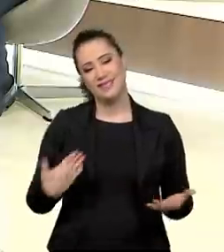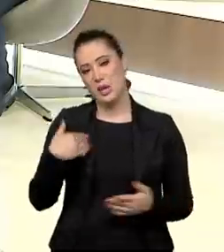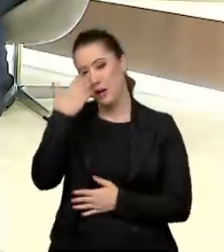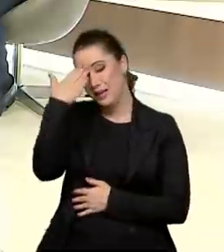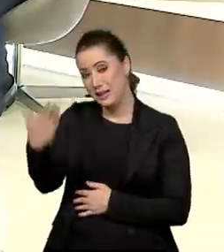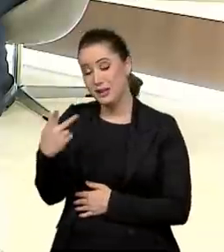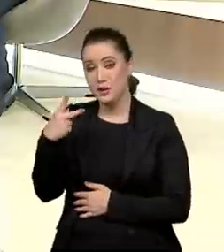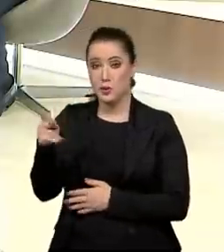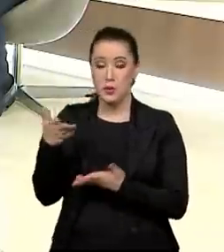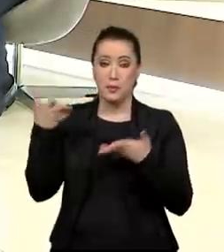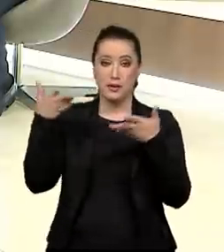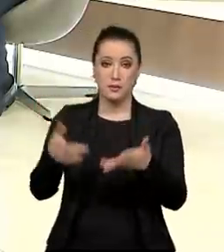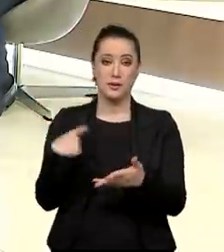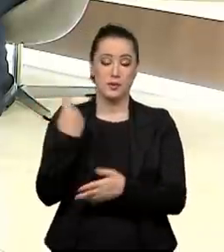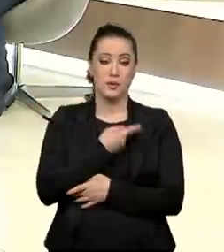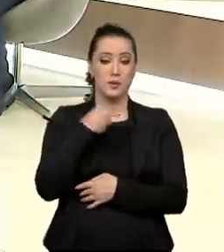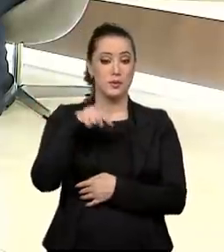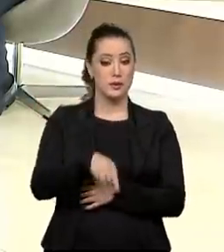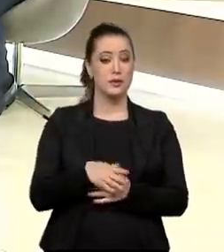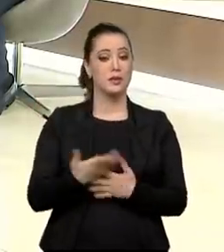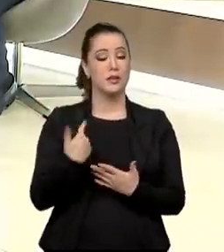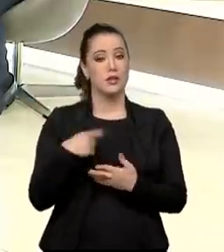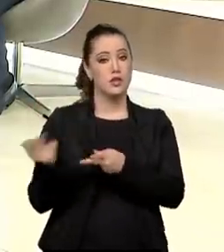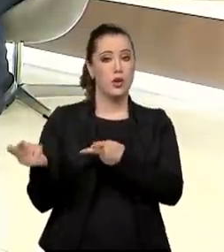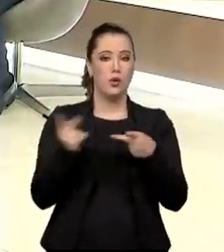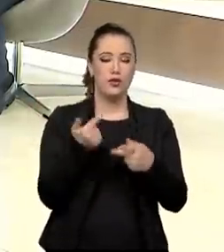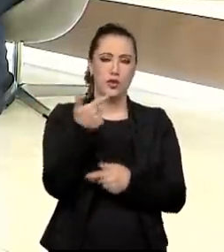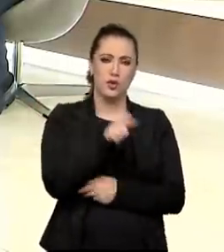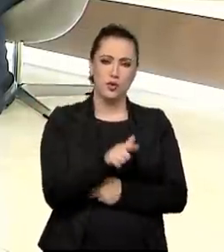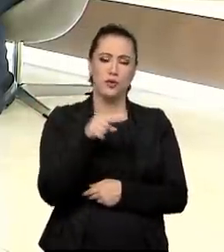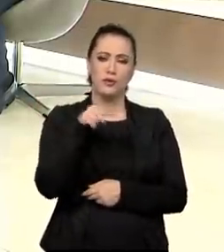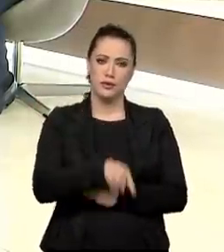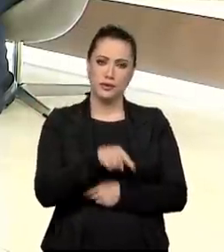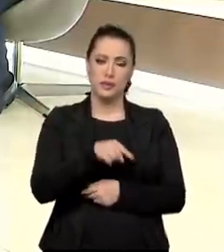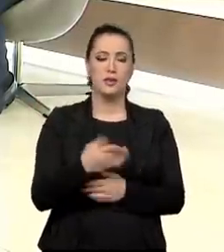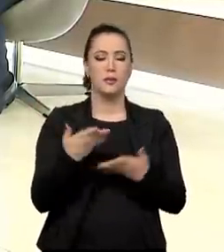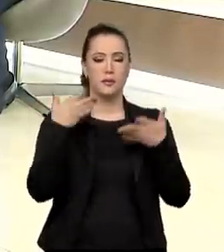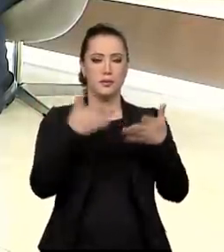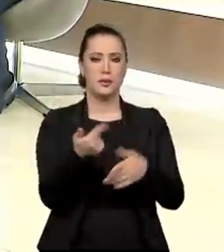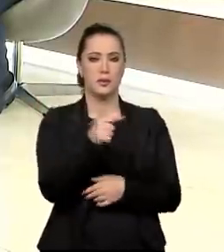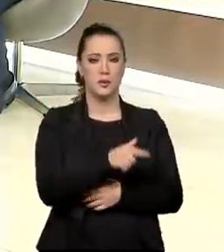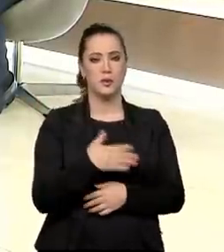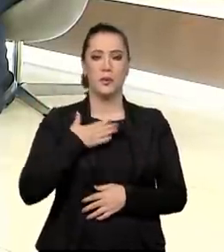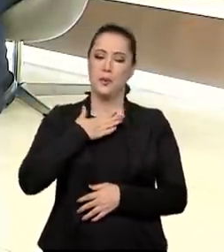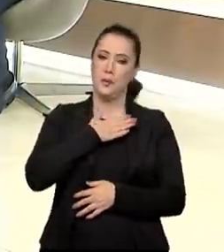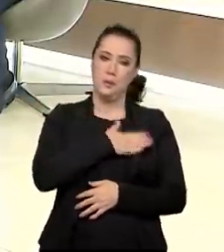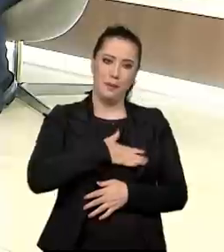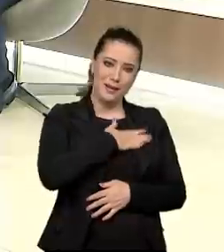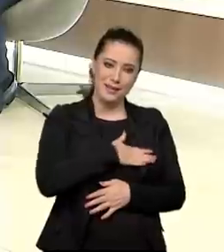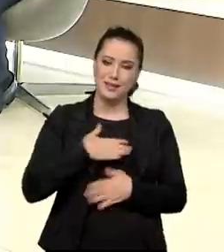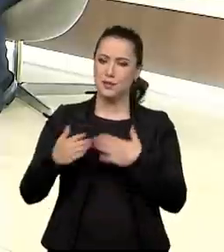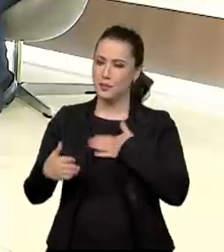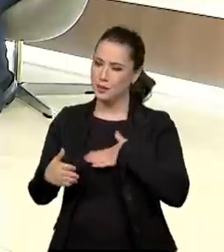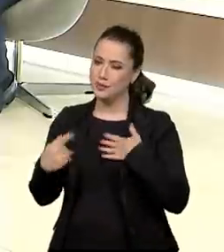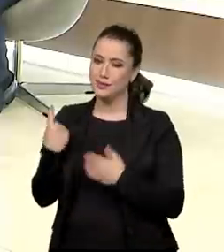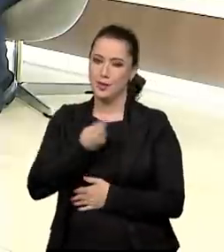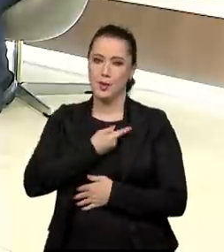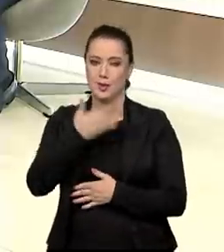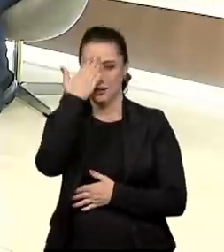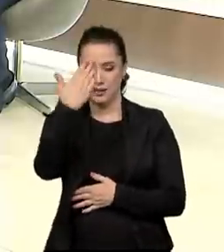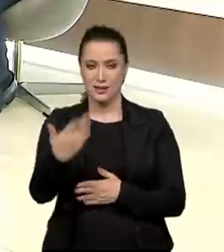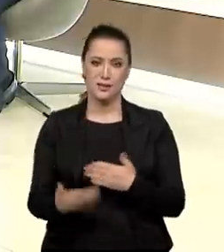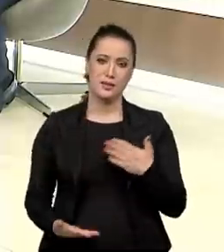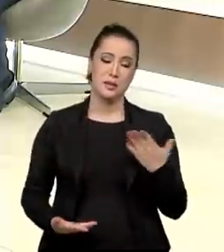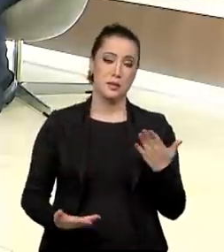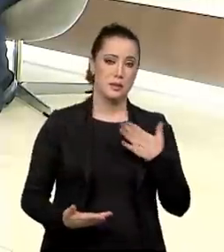muito obrigado pela participação conosco aqui e já fica o convite para uma nova participação. Vai ser um prazer. Prazer nosso também, muito obrigada. Cátia,